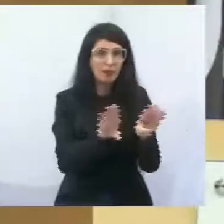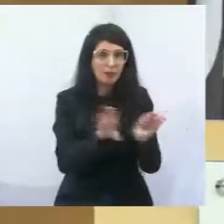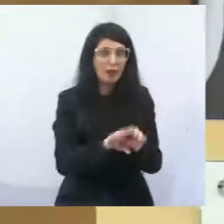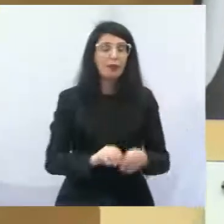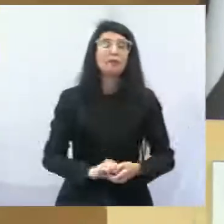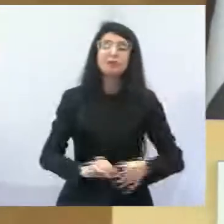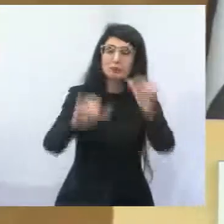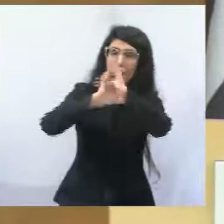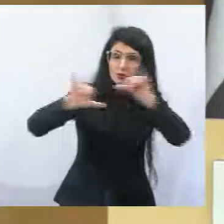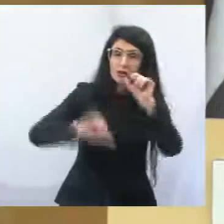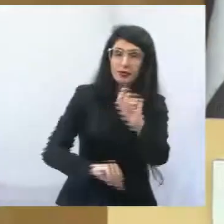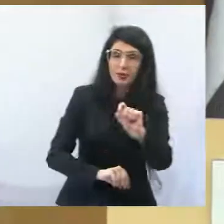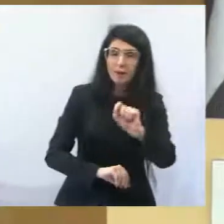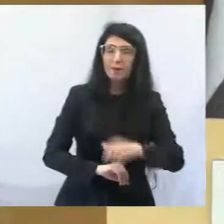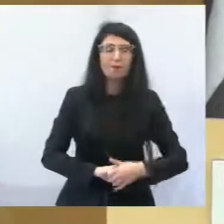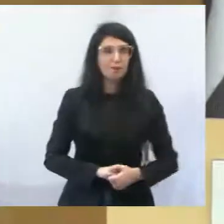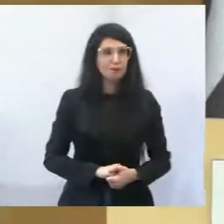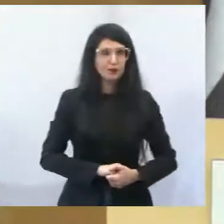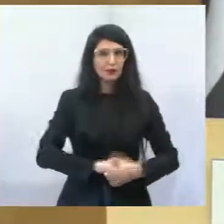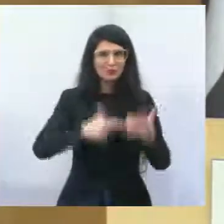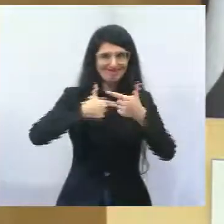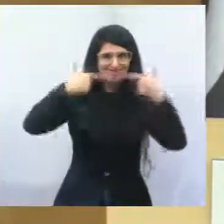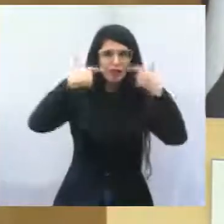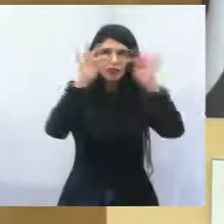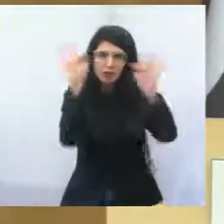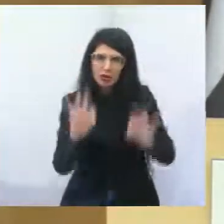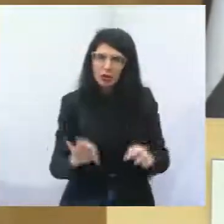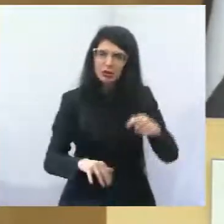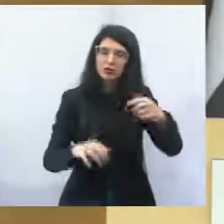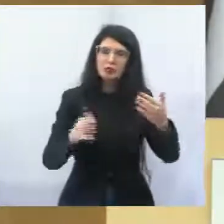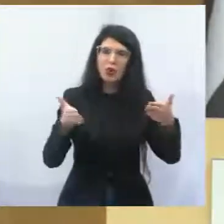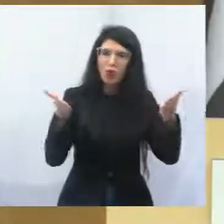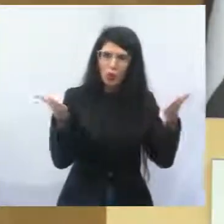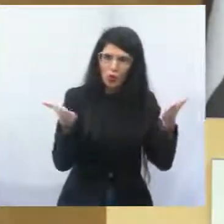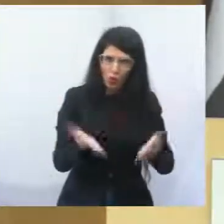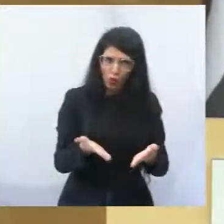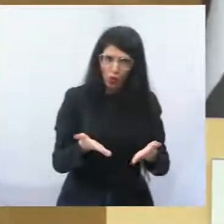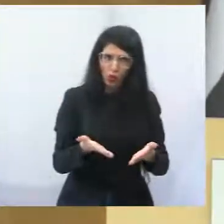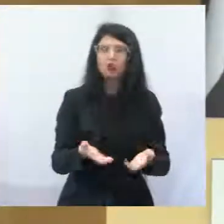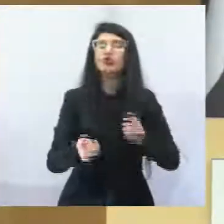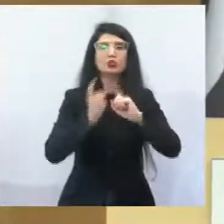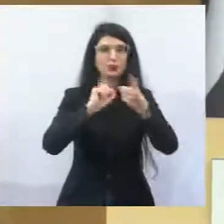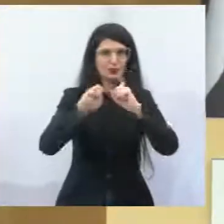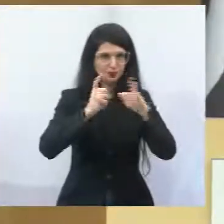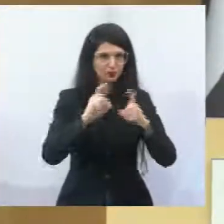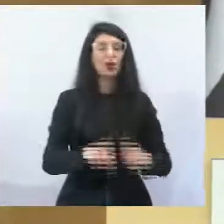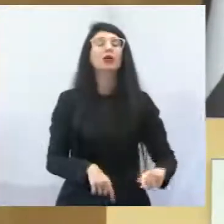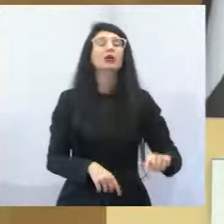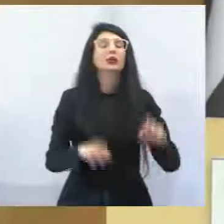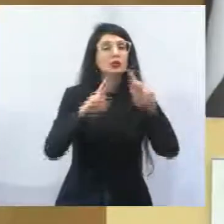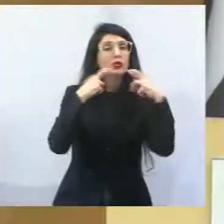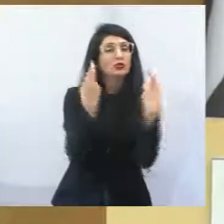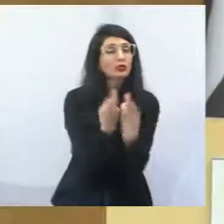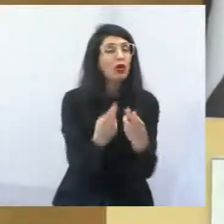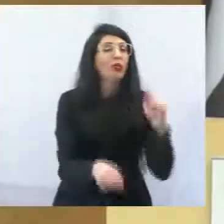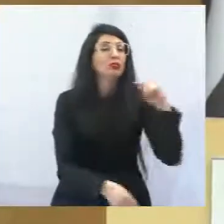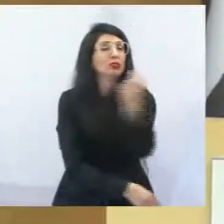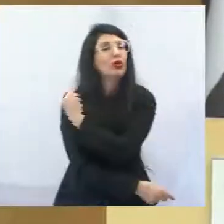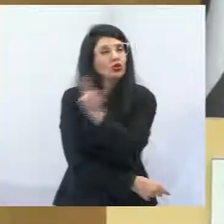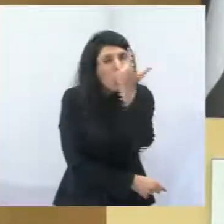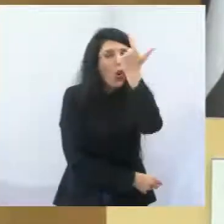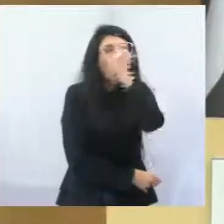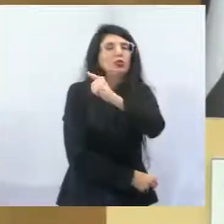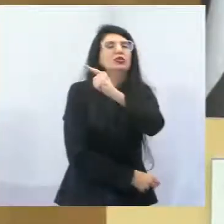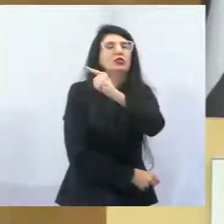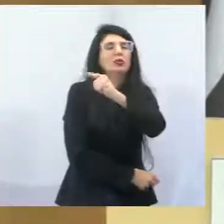e dizer que saio contente da sessão de hoje por a gente ter conseguido aqui levantar uma